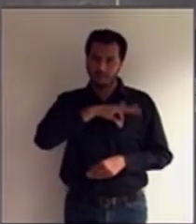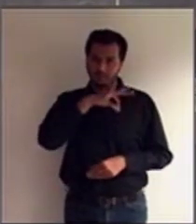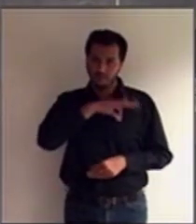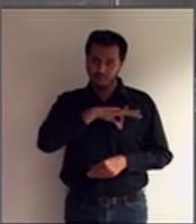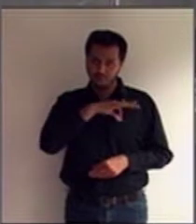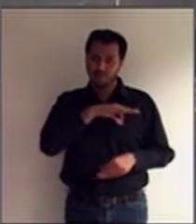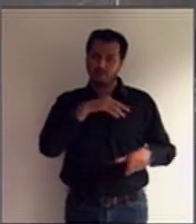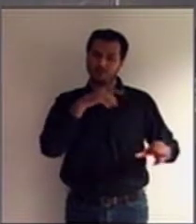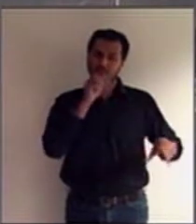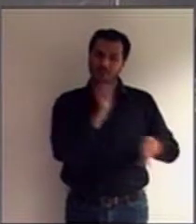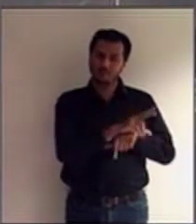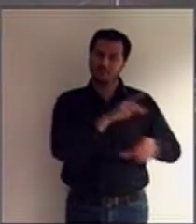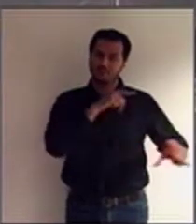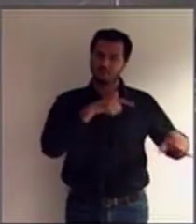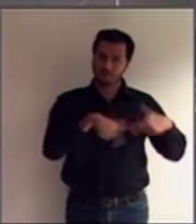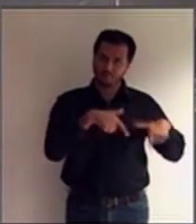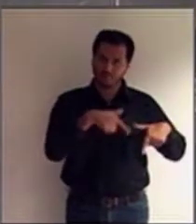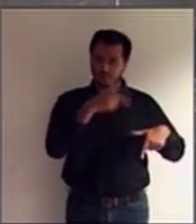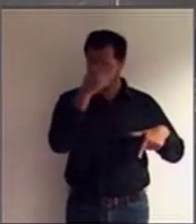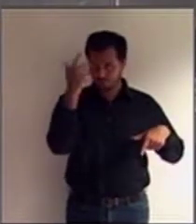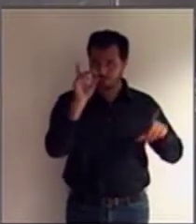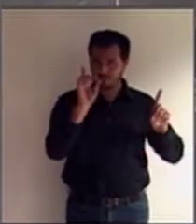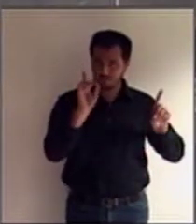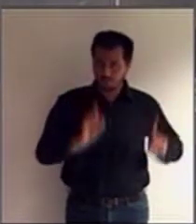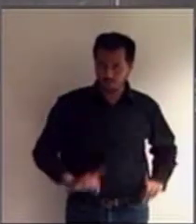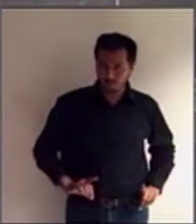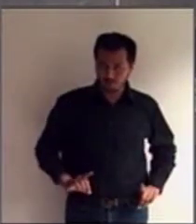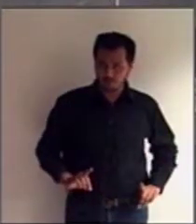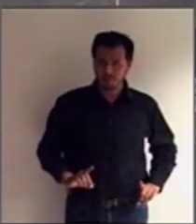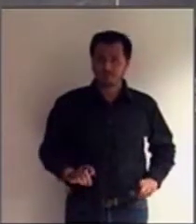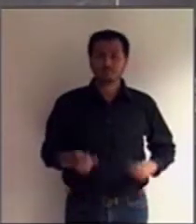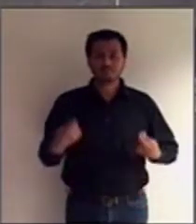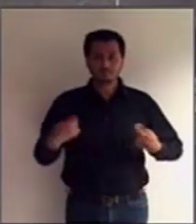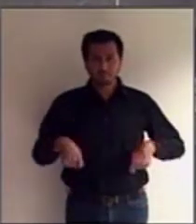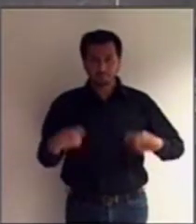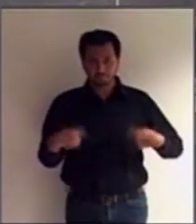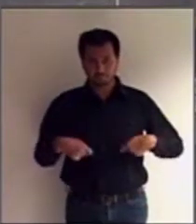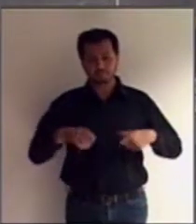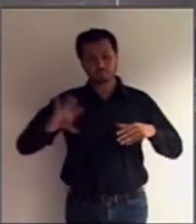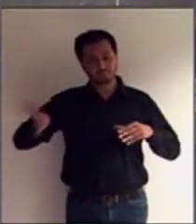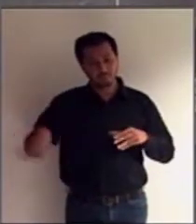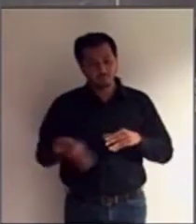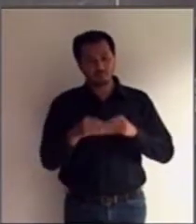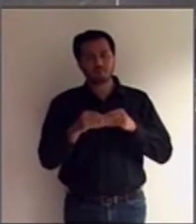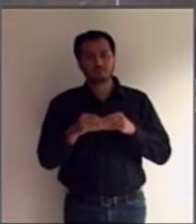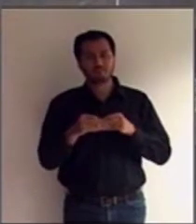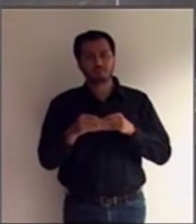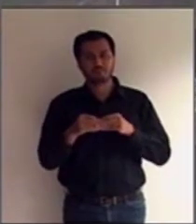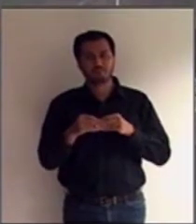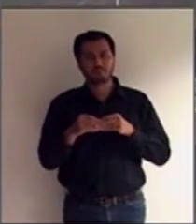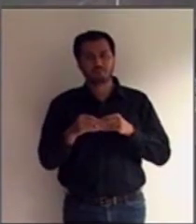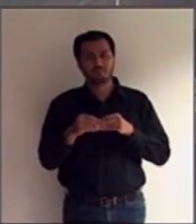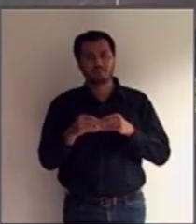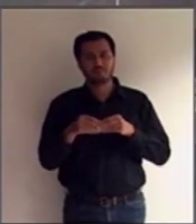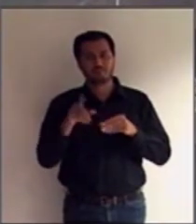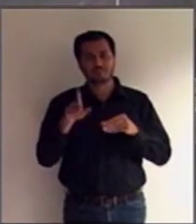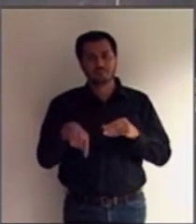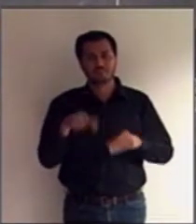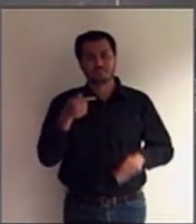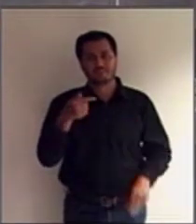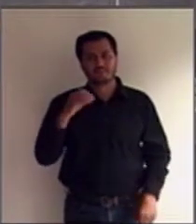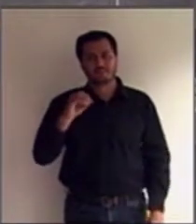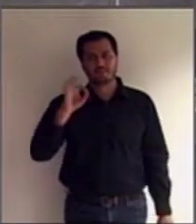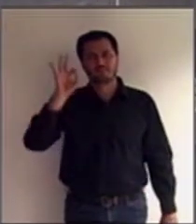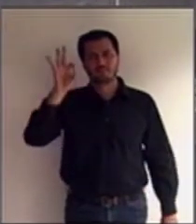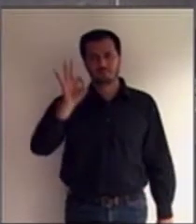pelo trabalhador com deficiência, deve receber também o correspondente a 70